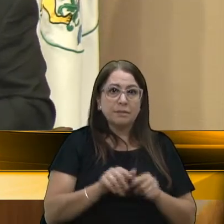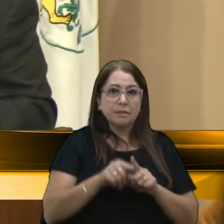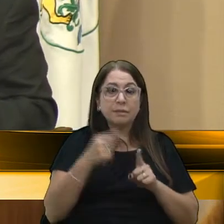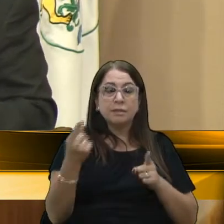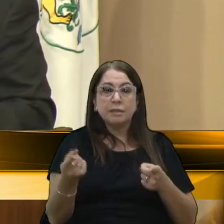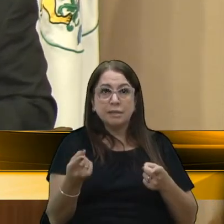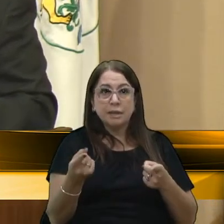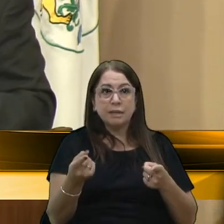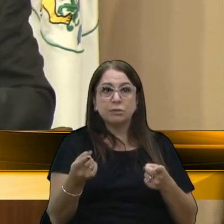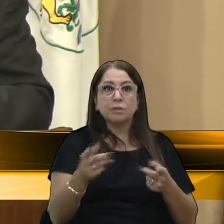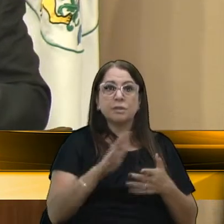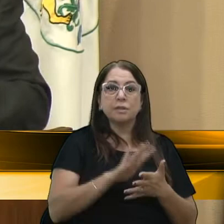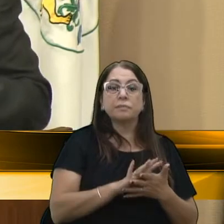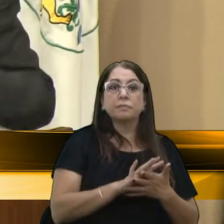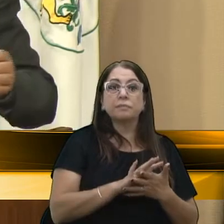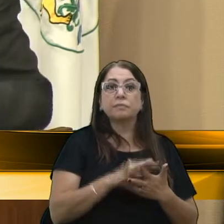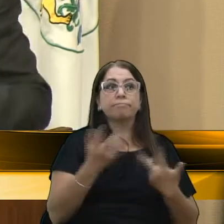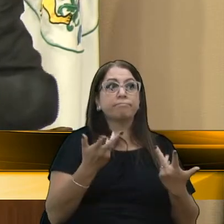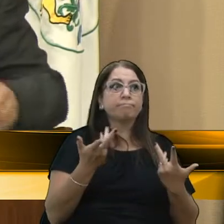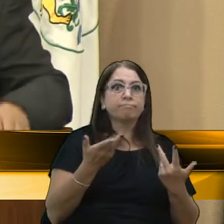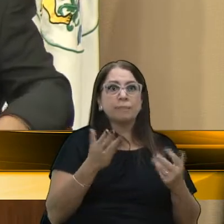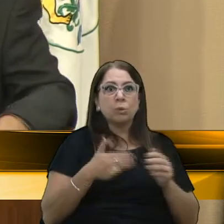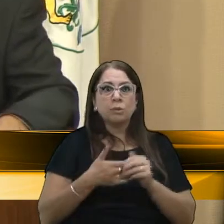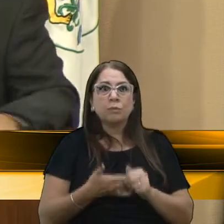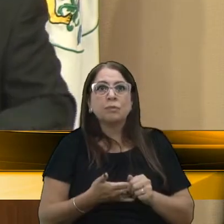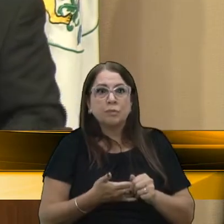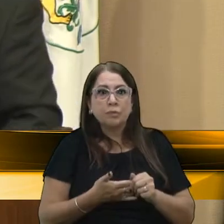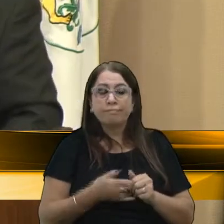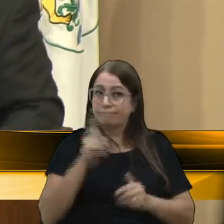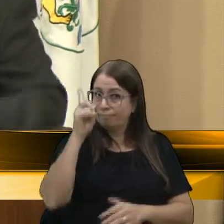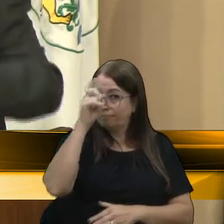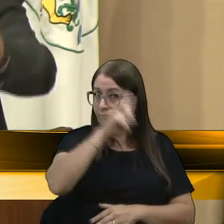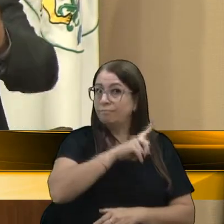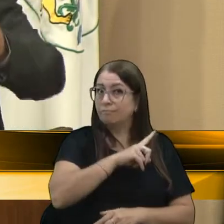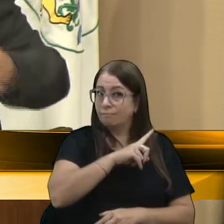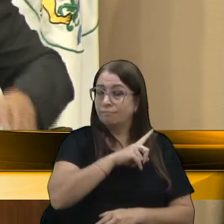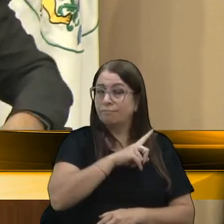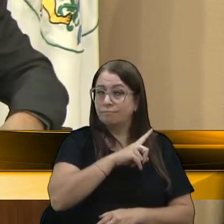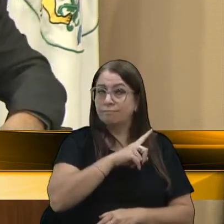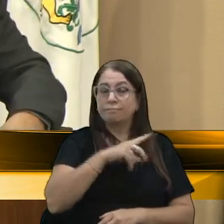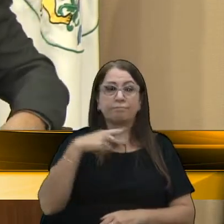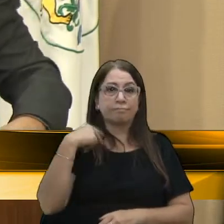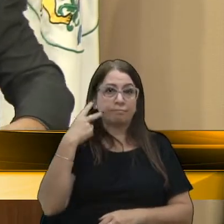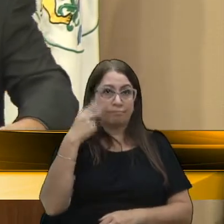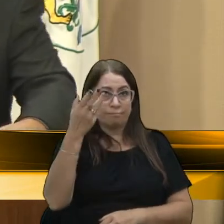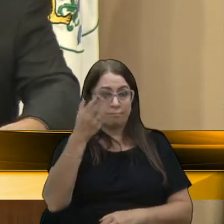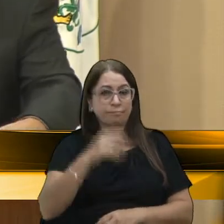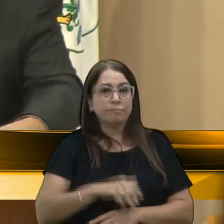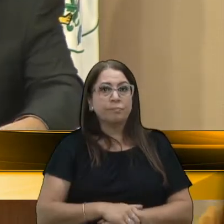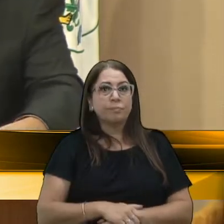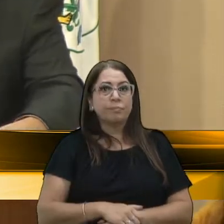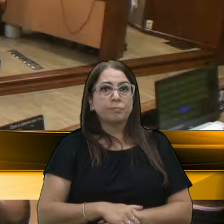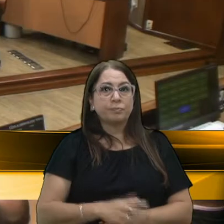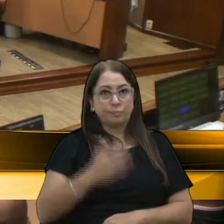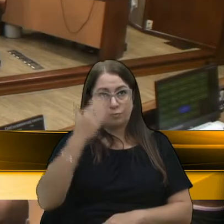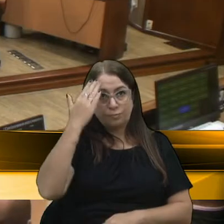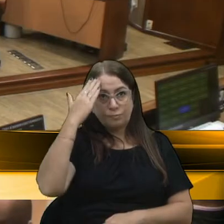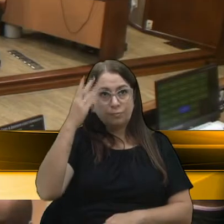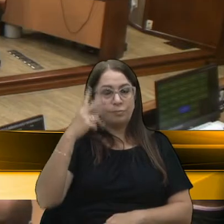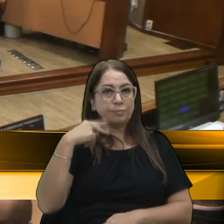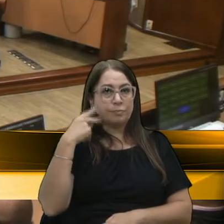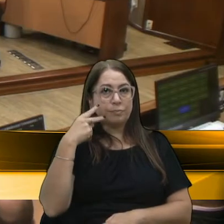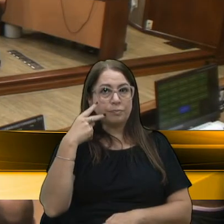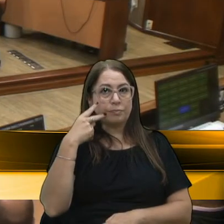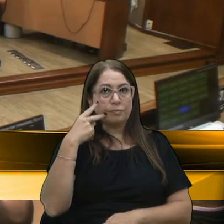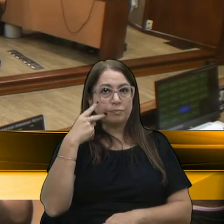ainda. Porque a orientação está difícil. Seu parte, vereador... Obrigado, vereador Renato.